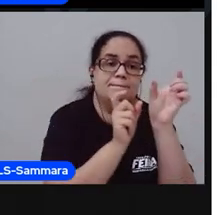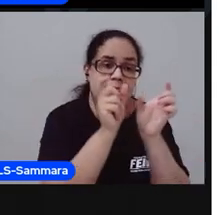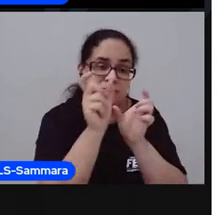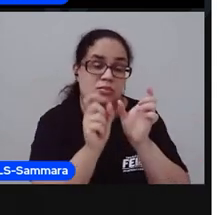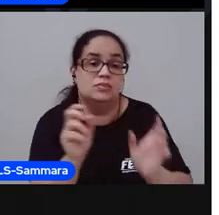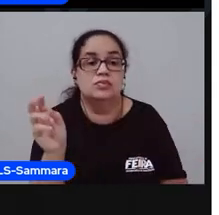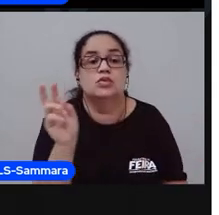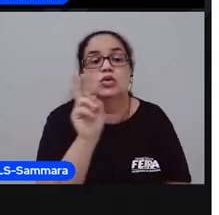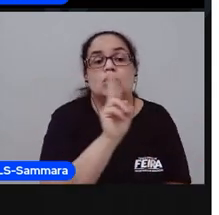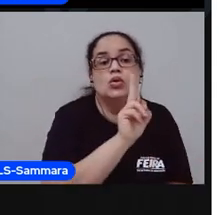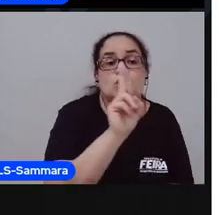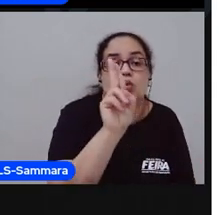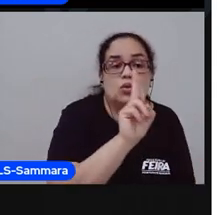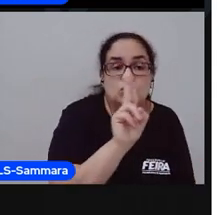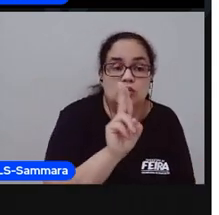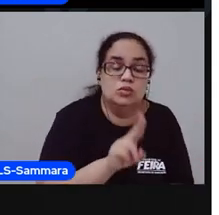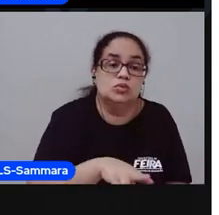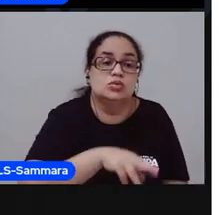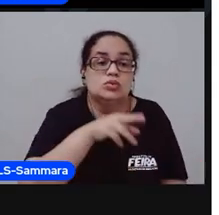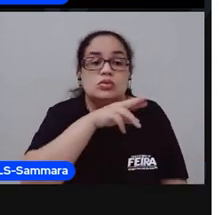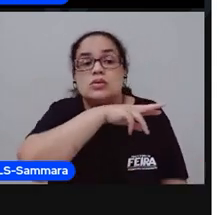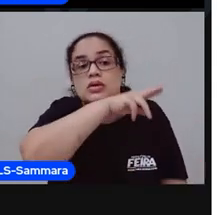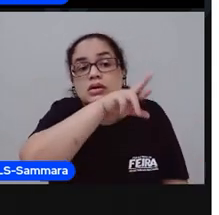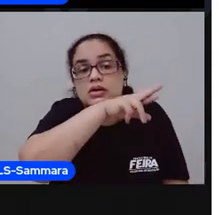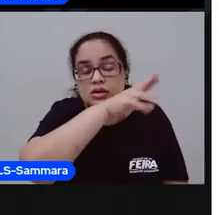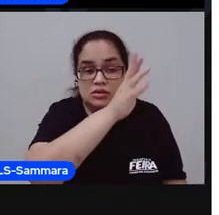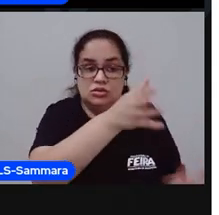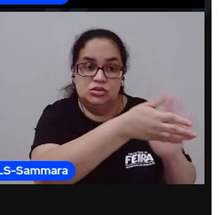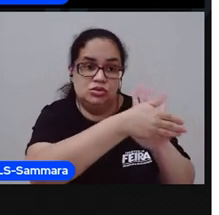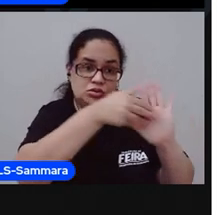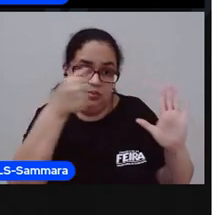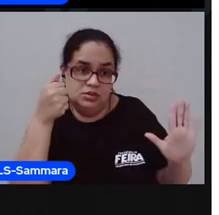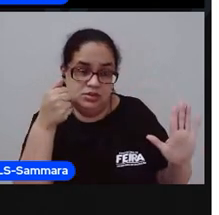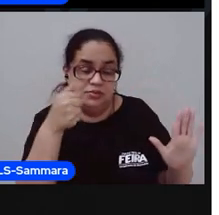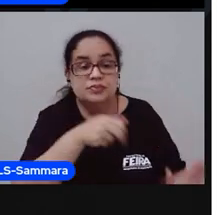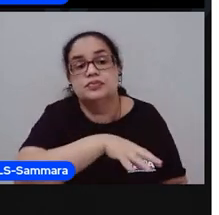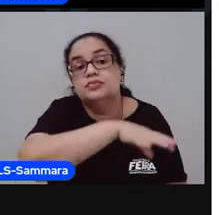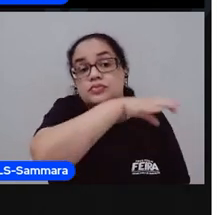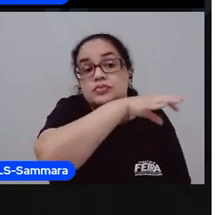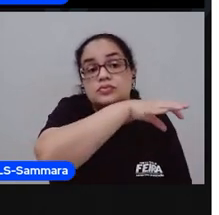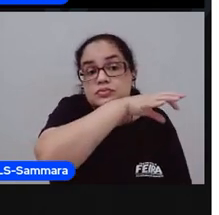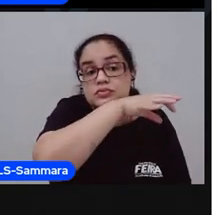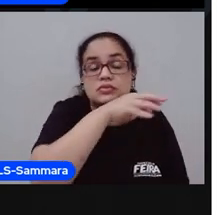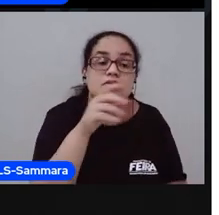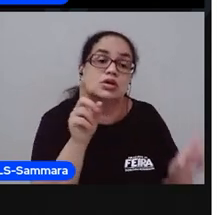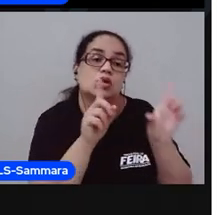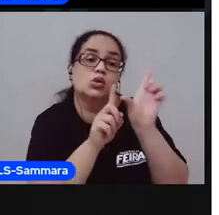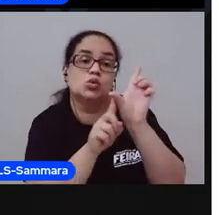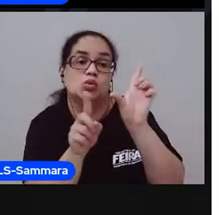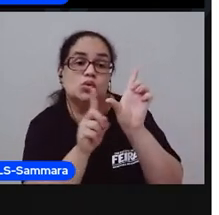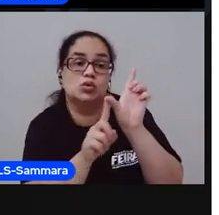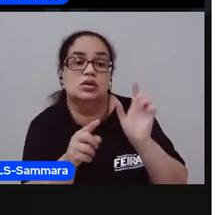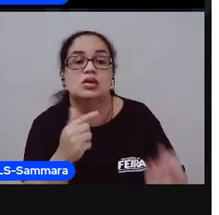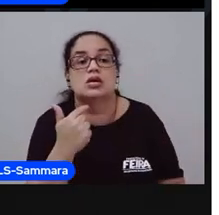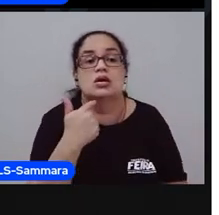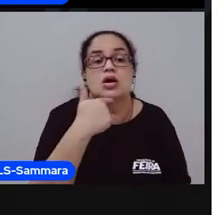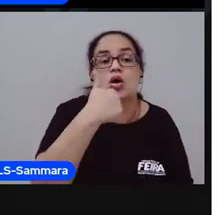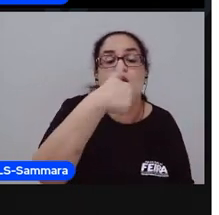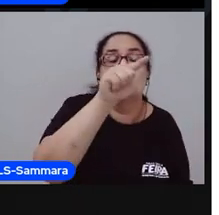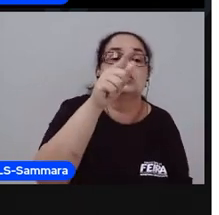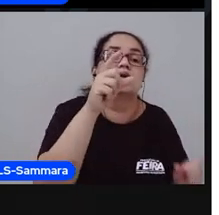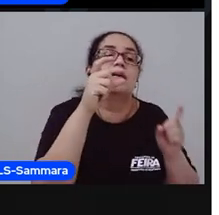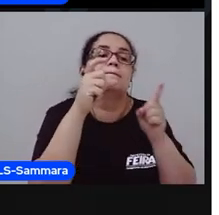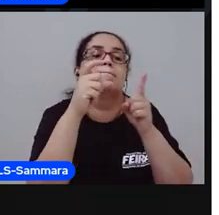nomes de animais. Ele retirou algumas sílabas, algumas letras e formou outra palavra.